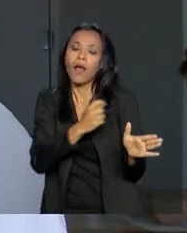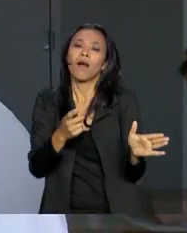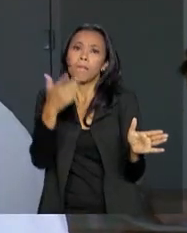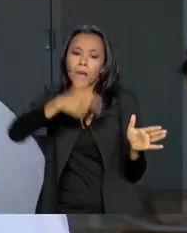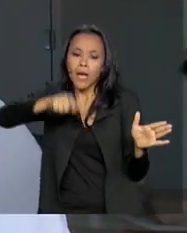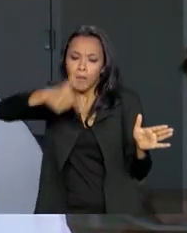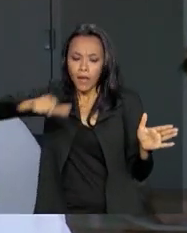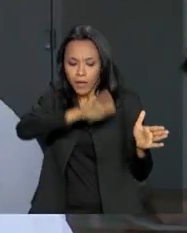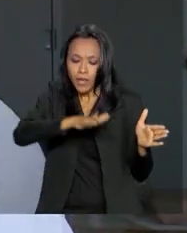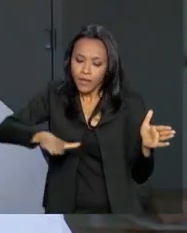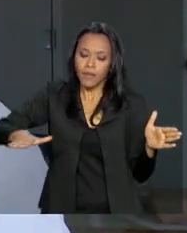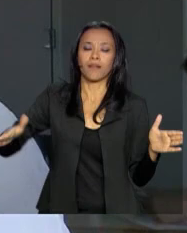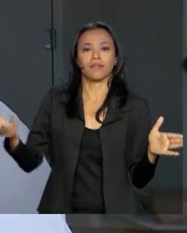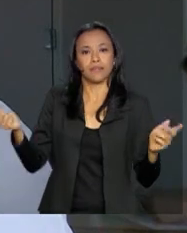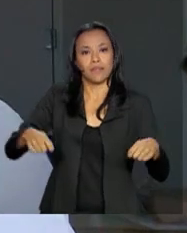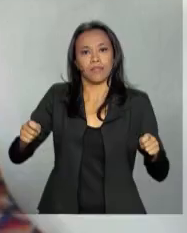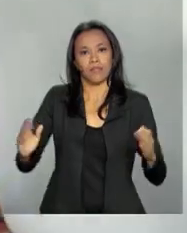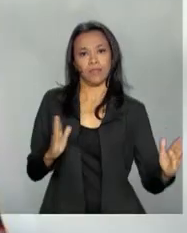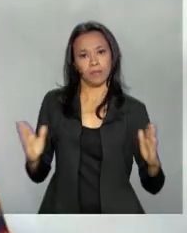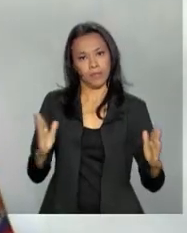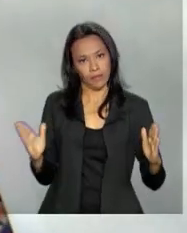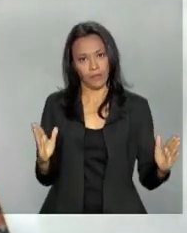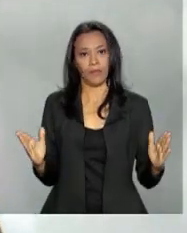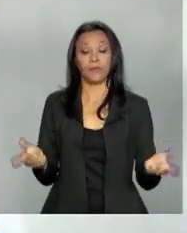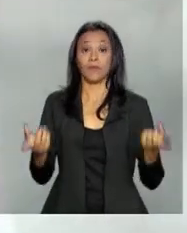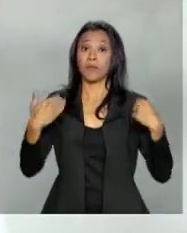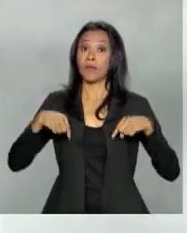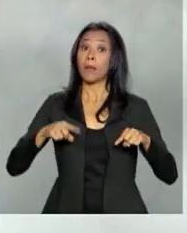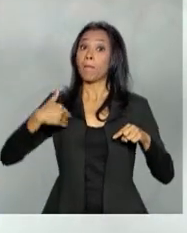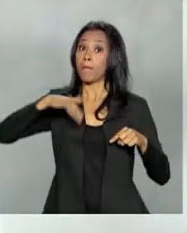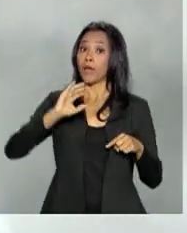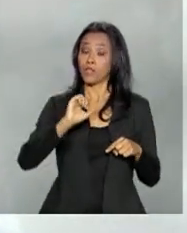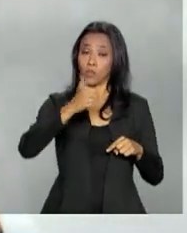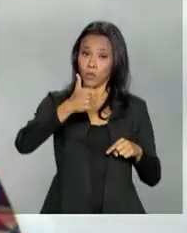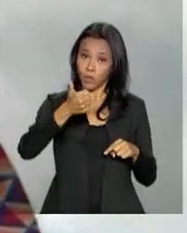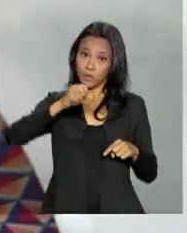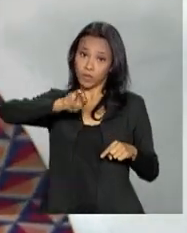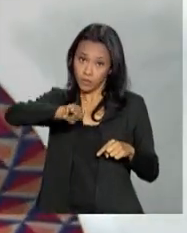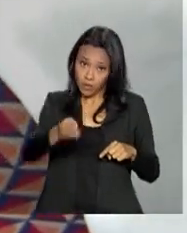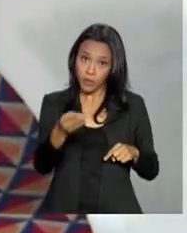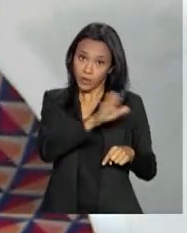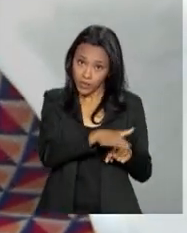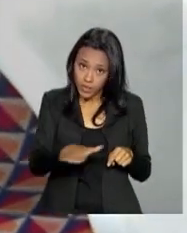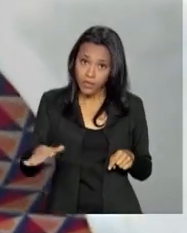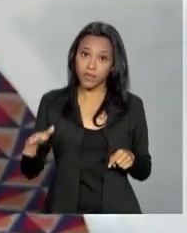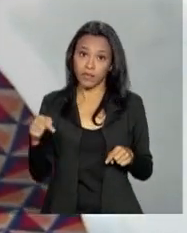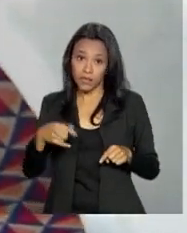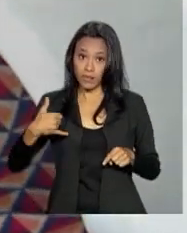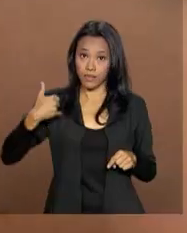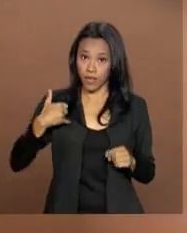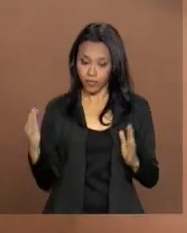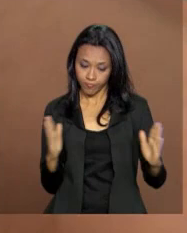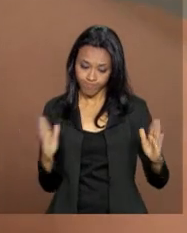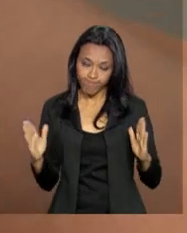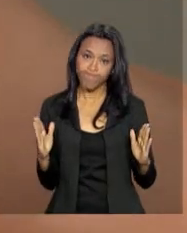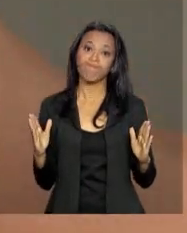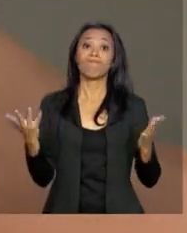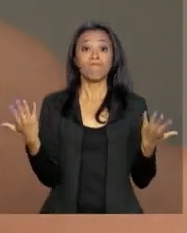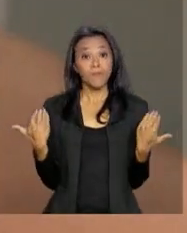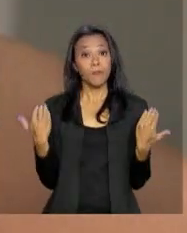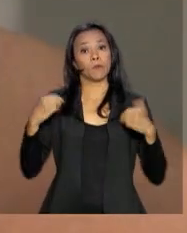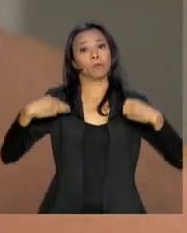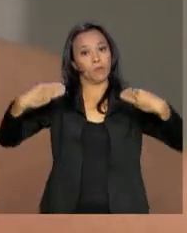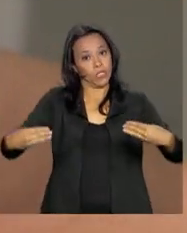crianças sejam vacinadas nesse período. São mais de 11 milhões de crianças nessa faixa de idade e o Ministério da